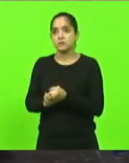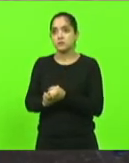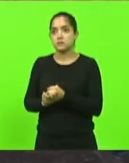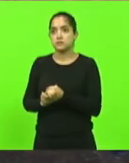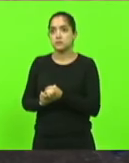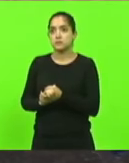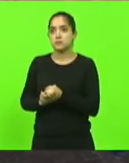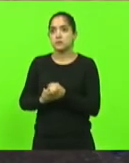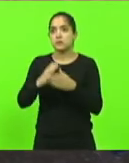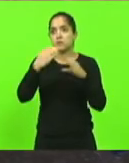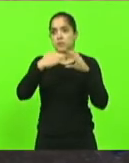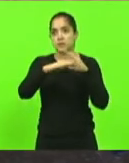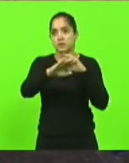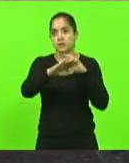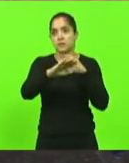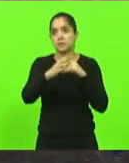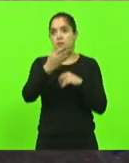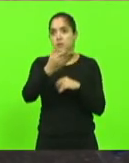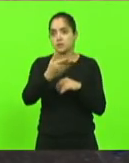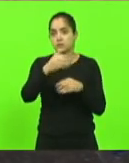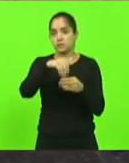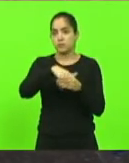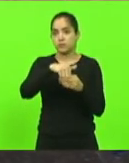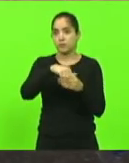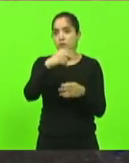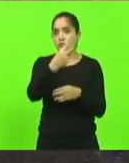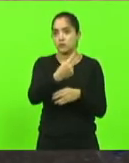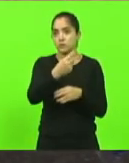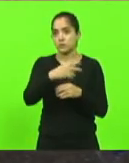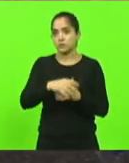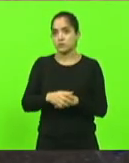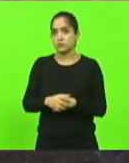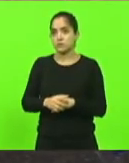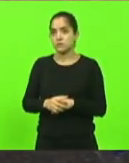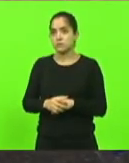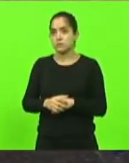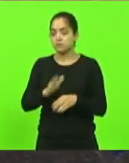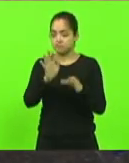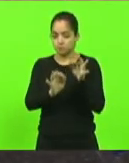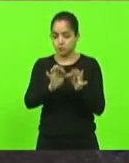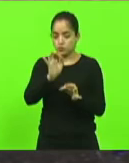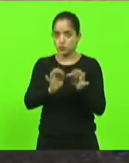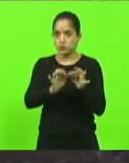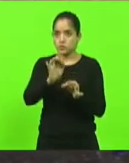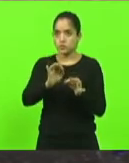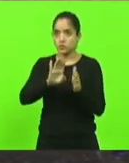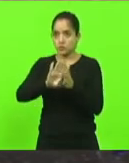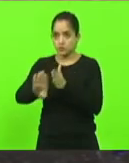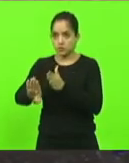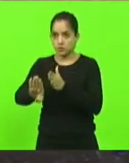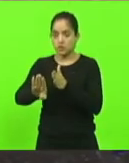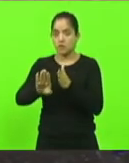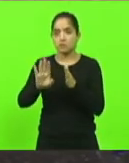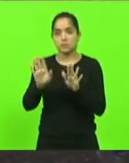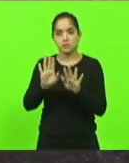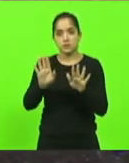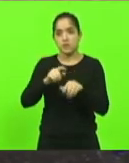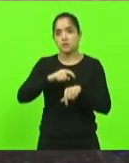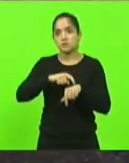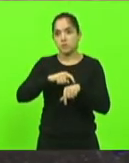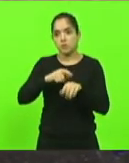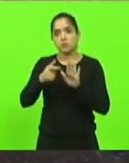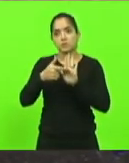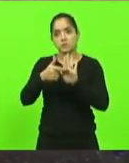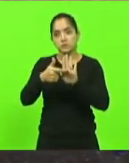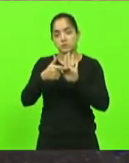para encaminhamento de voto ali, o voto 2, para a gente poder fazer justiça ali. Eu ia tirar de votação, mas não. Esse é o momento da gente mostrar